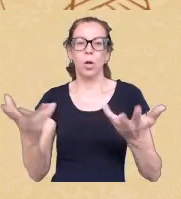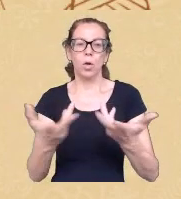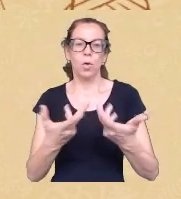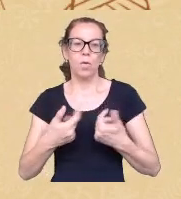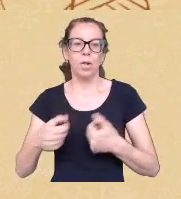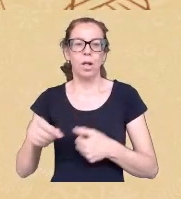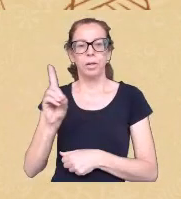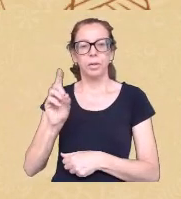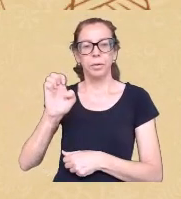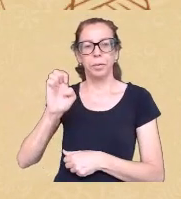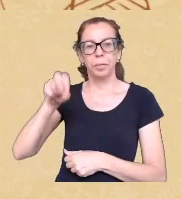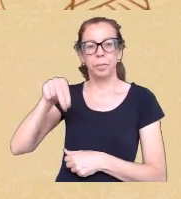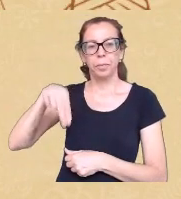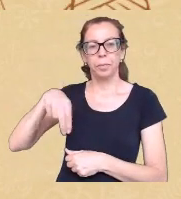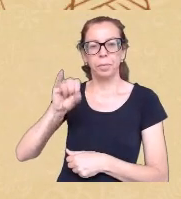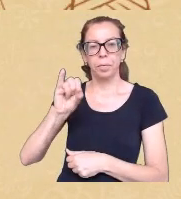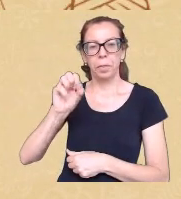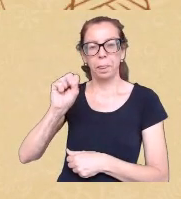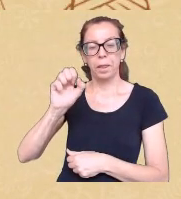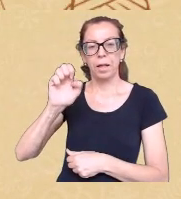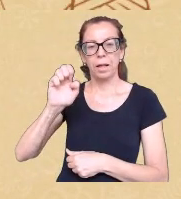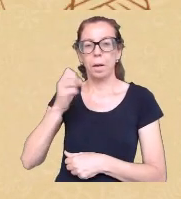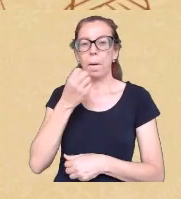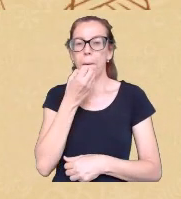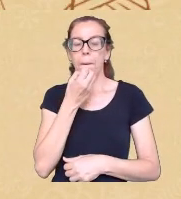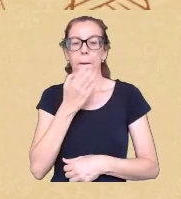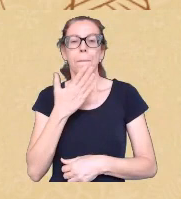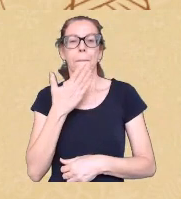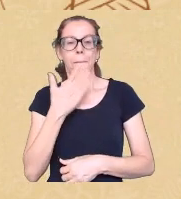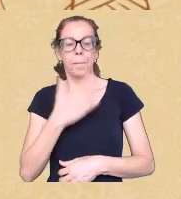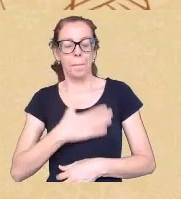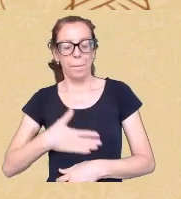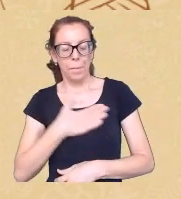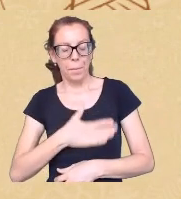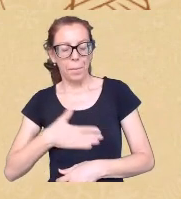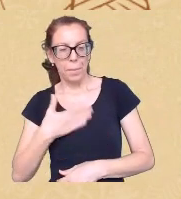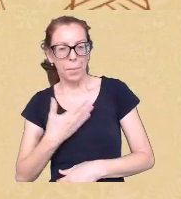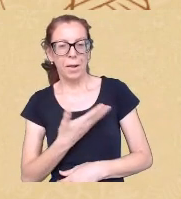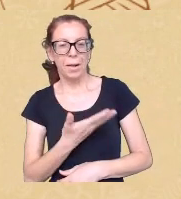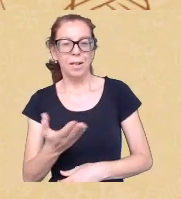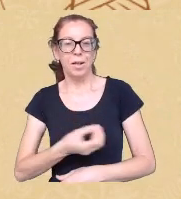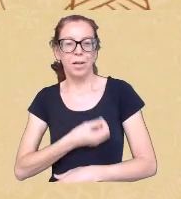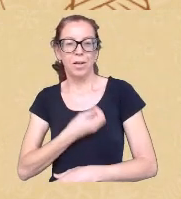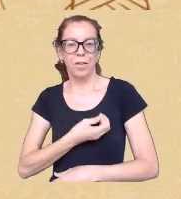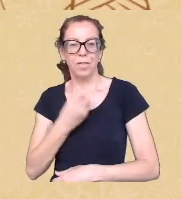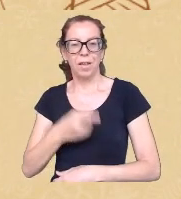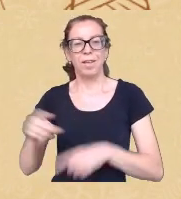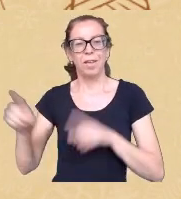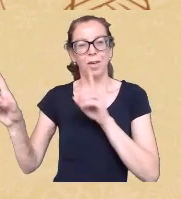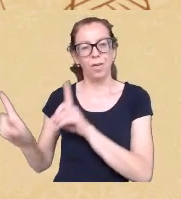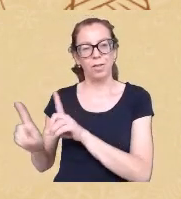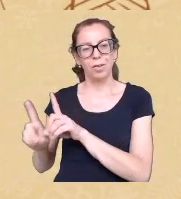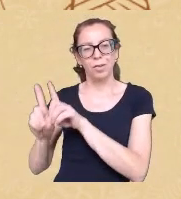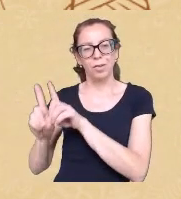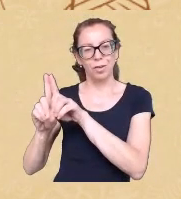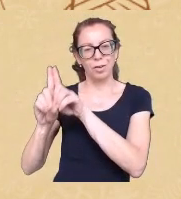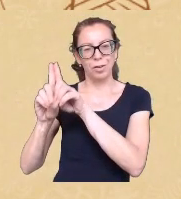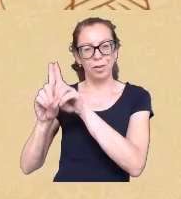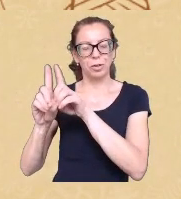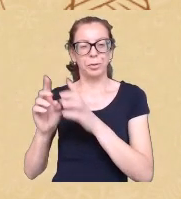prazer estar aqui ao seu lado ao lado desse coletivo ainda que virtualmente